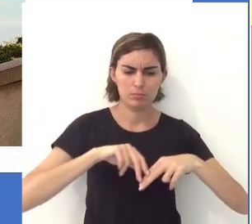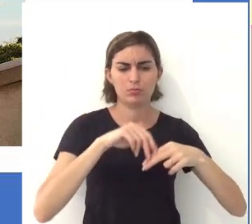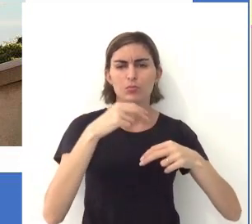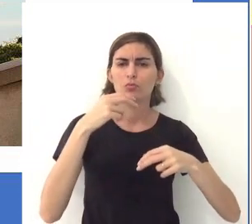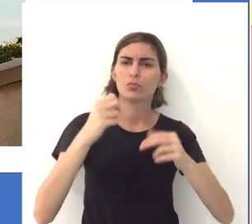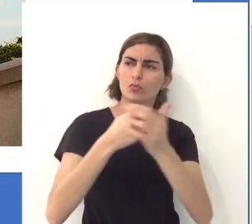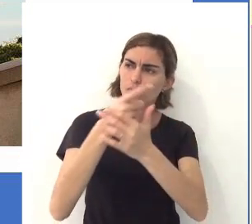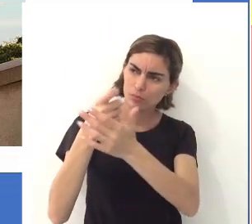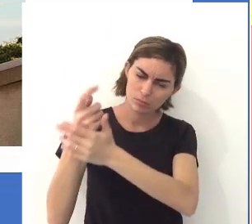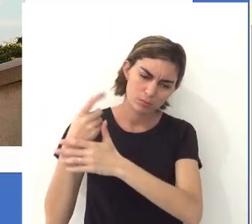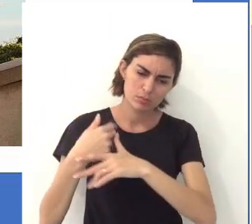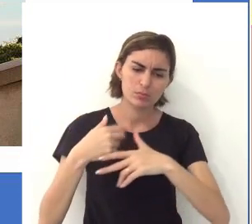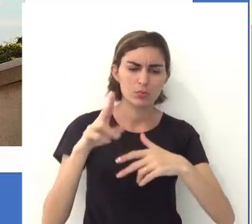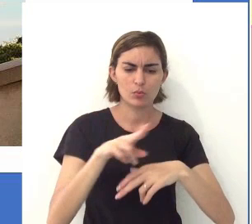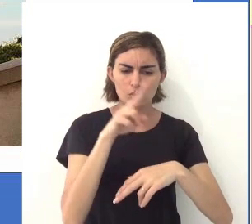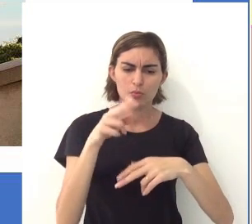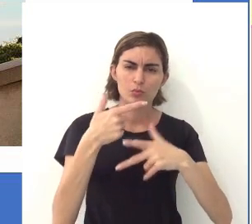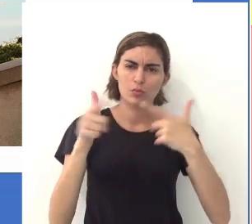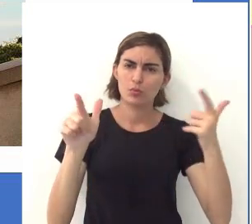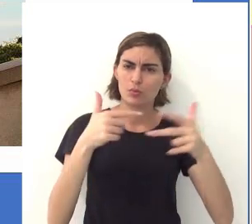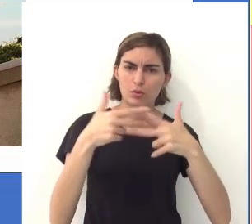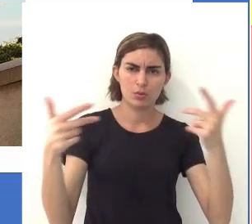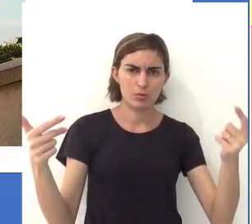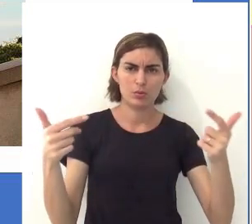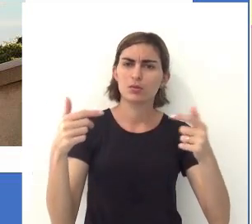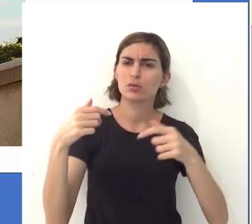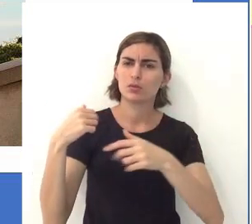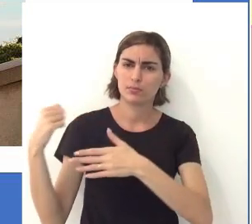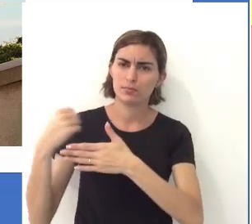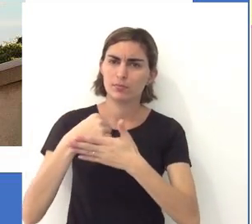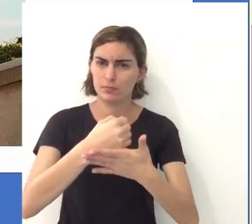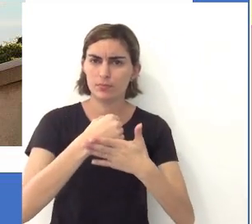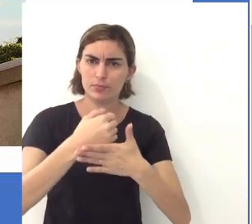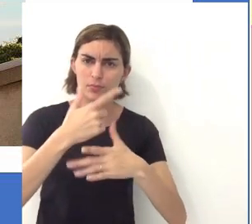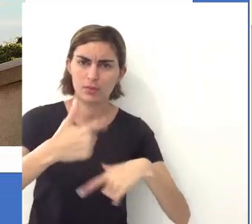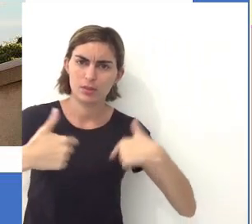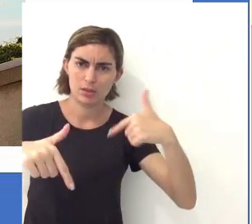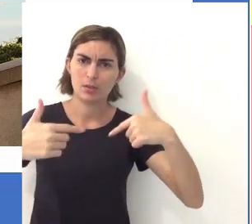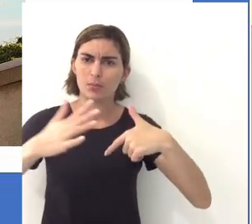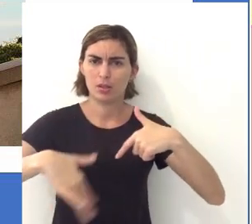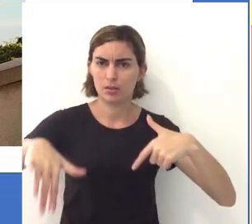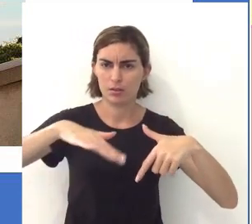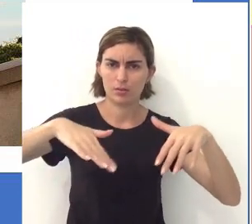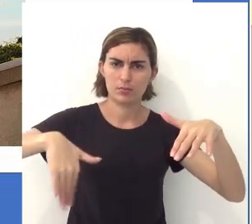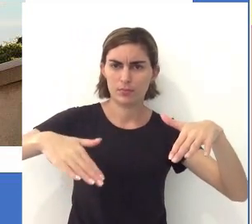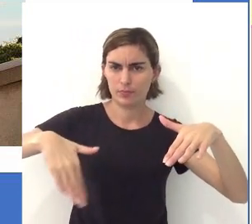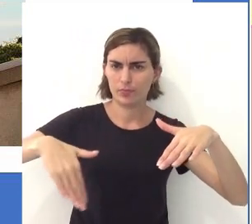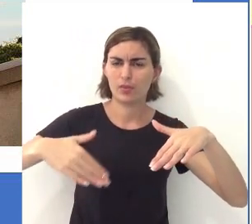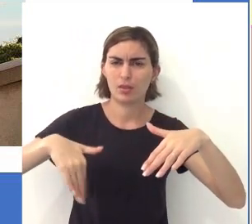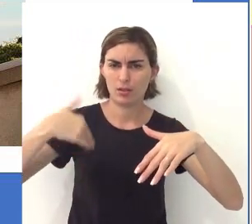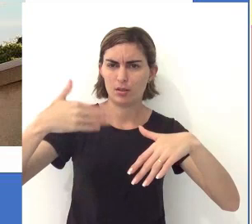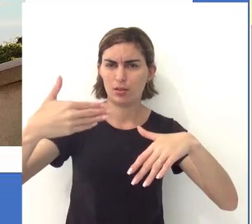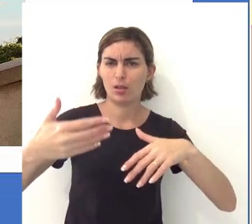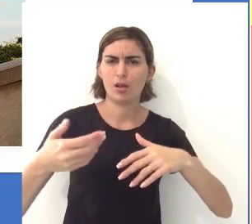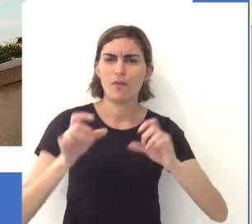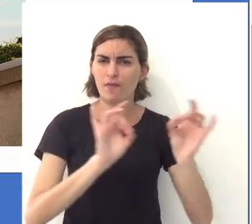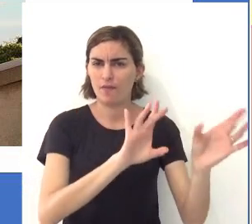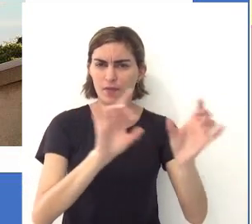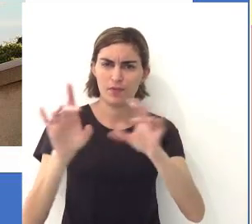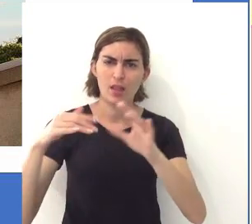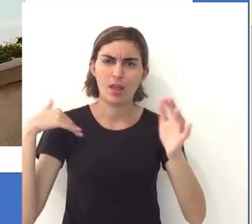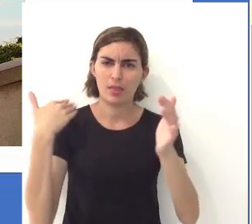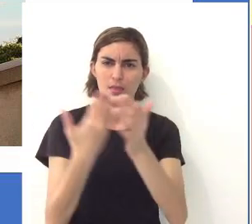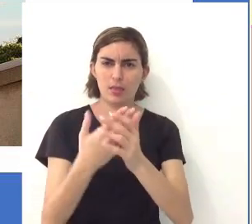-sóis, consumindo, tá? Usando algum tipo de serviço prestado por alguém que esteja trabalhando ali na praia, desde